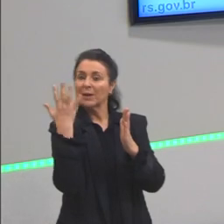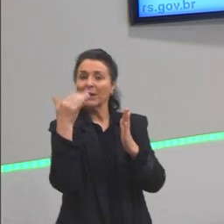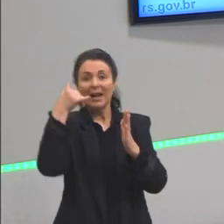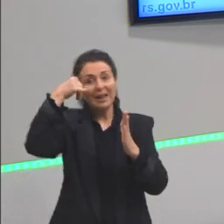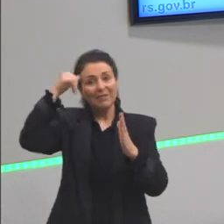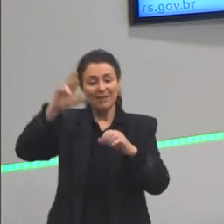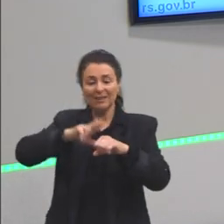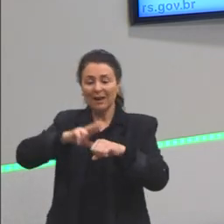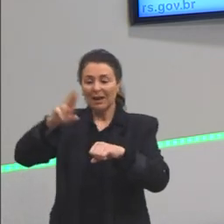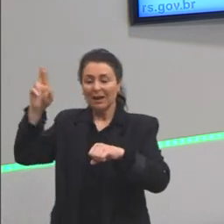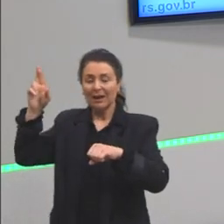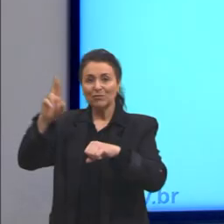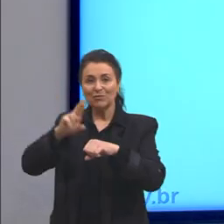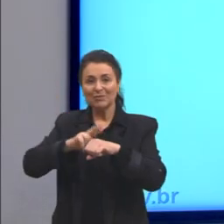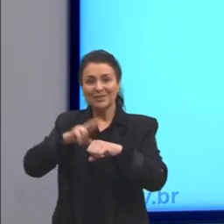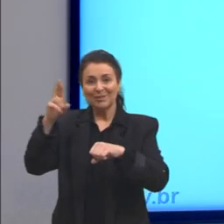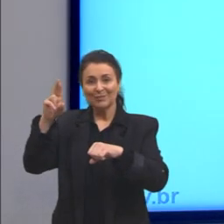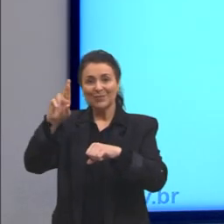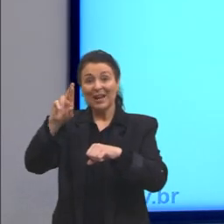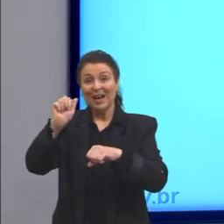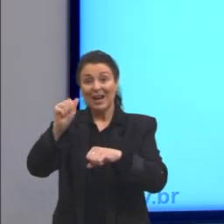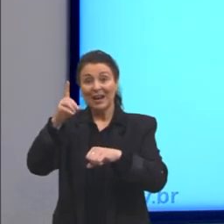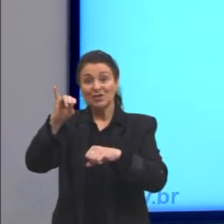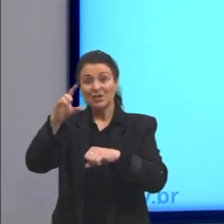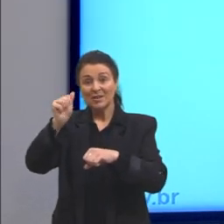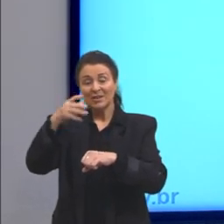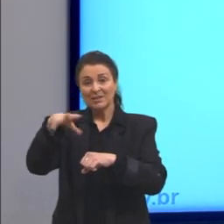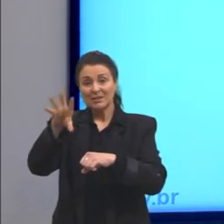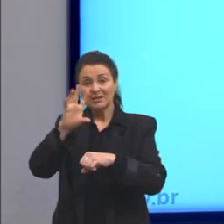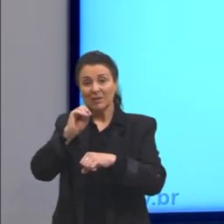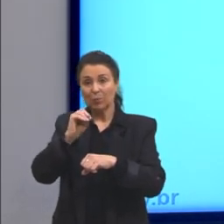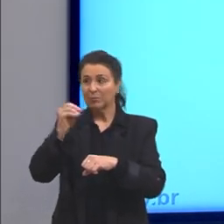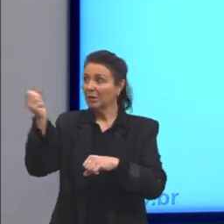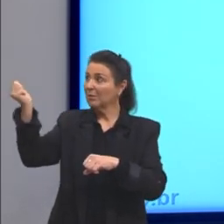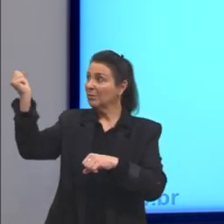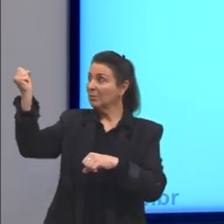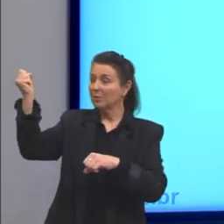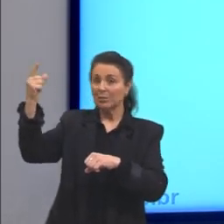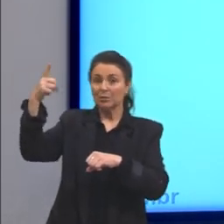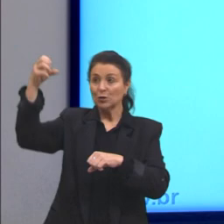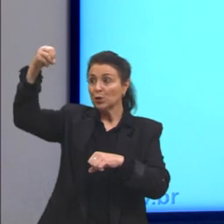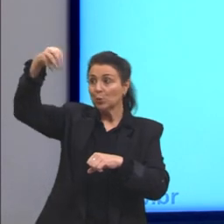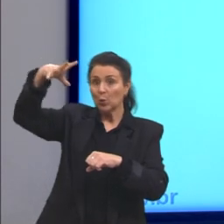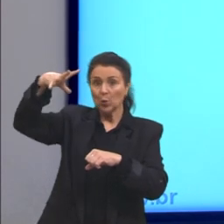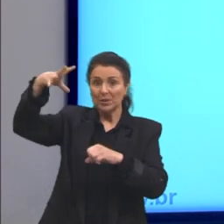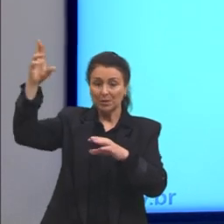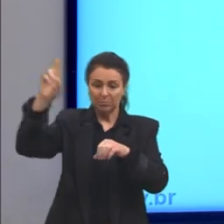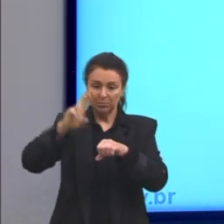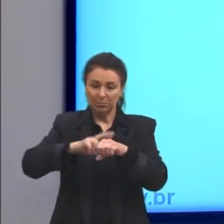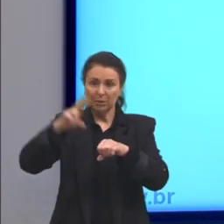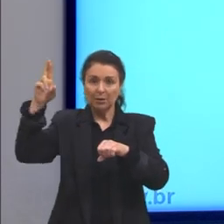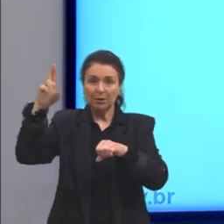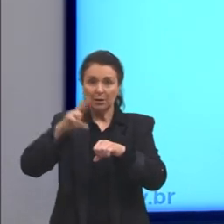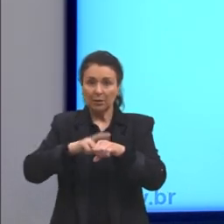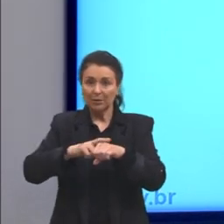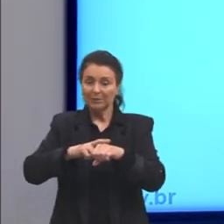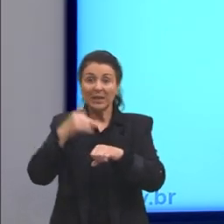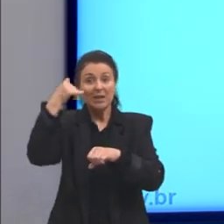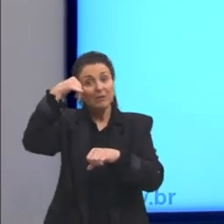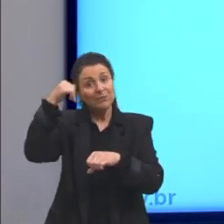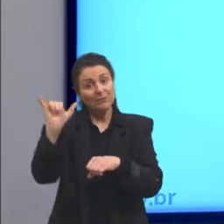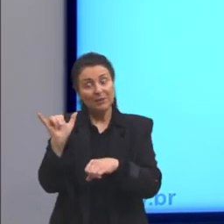dos raios de luz que podem incidir aqui dentro. Então, eles acabam se refletindo nas paredes.